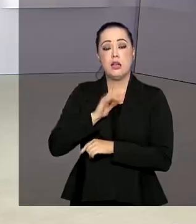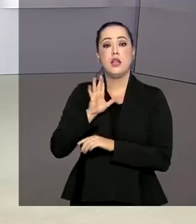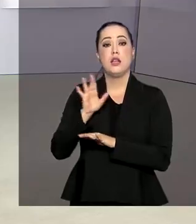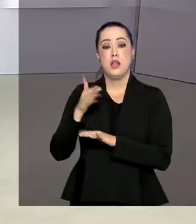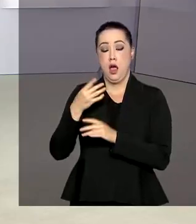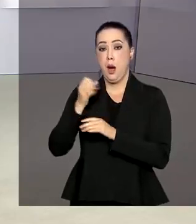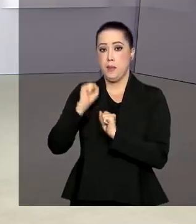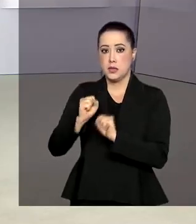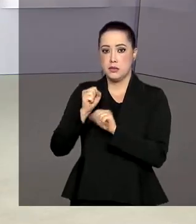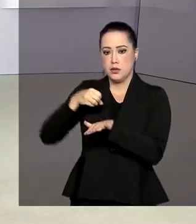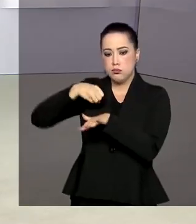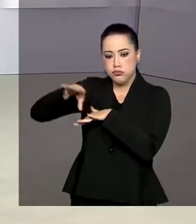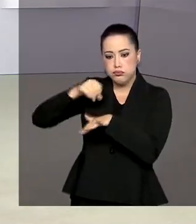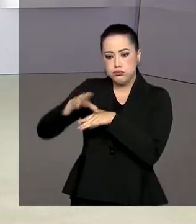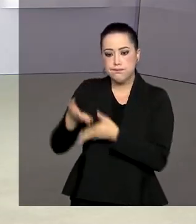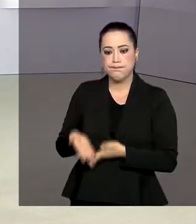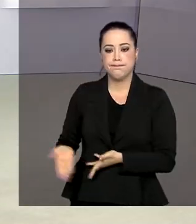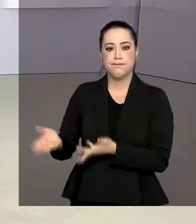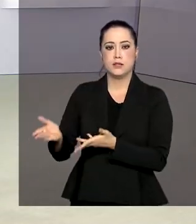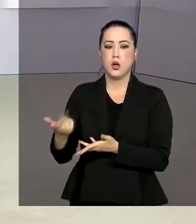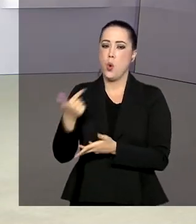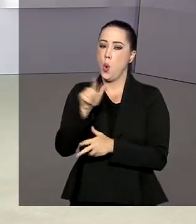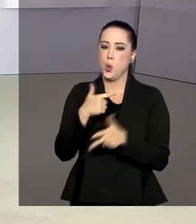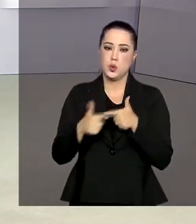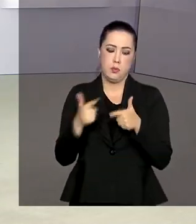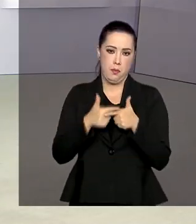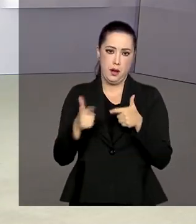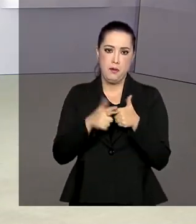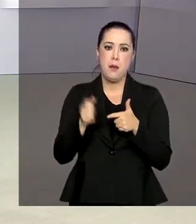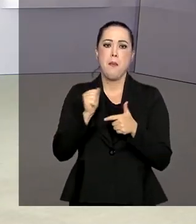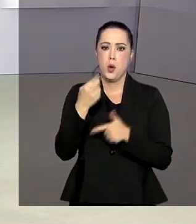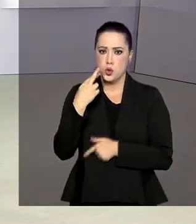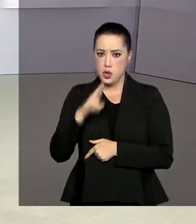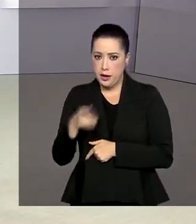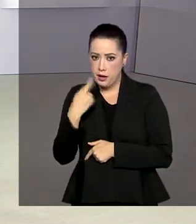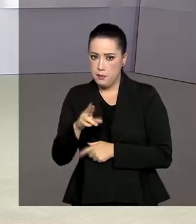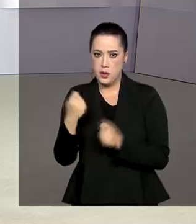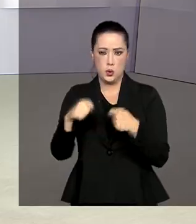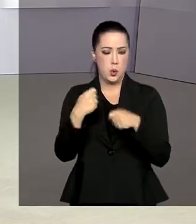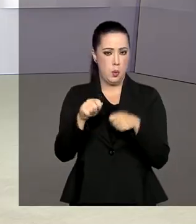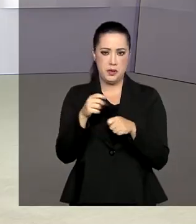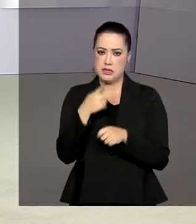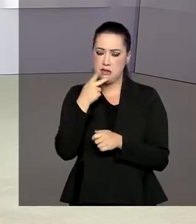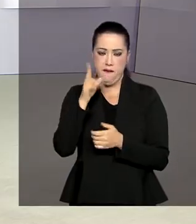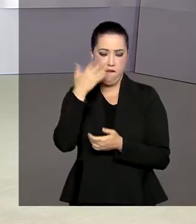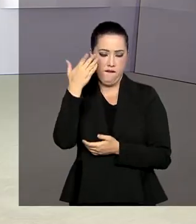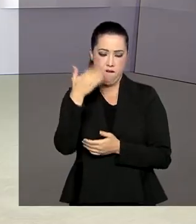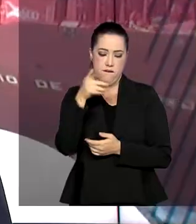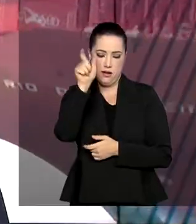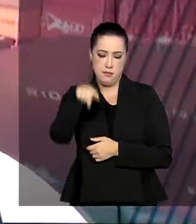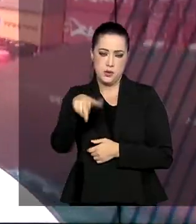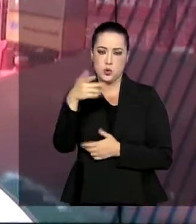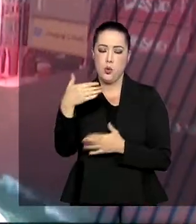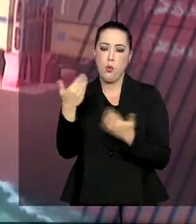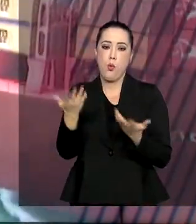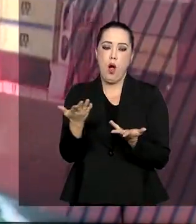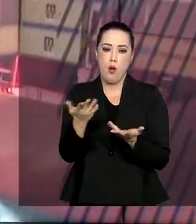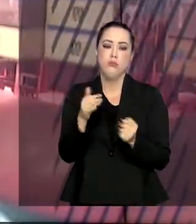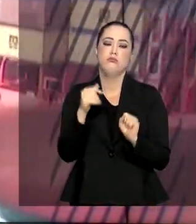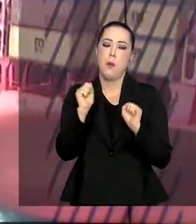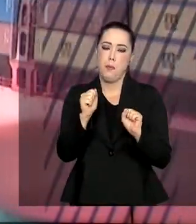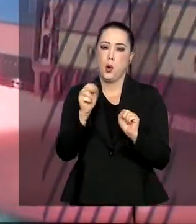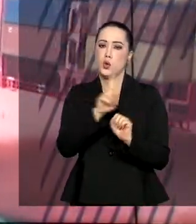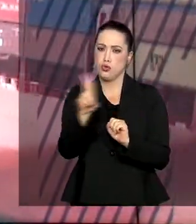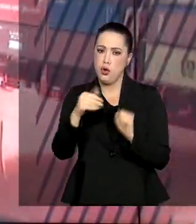operação ou sobre quaisquer outras irregularidades, pode denunciar. Não precisa se identificar. O